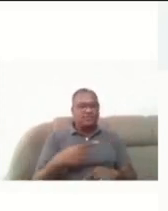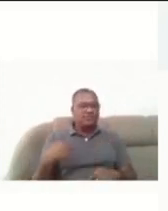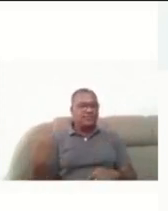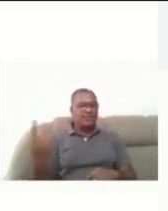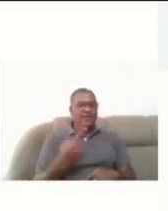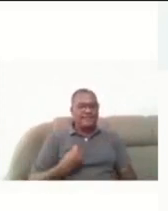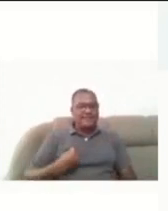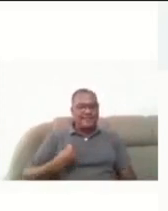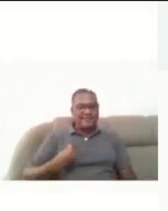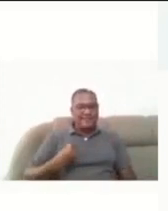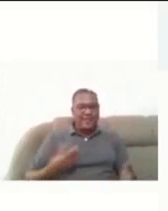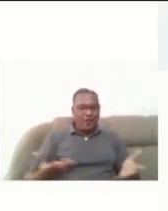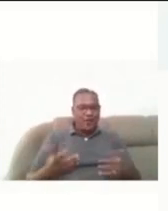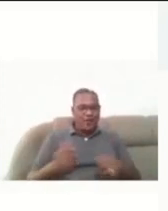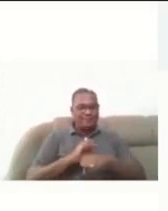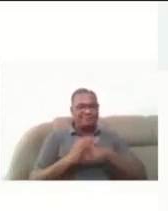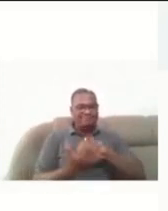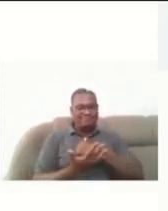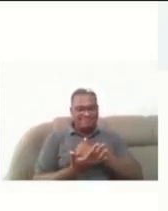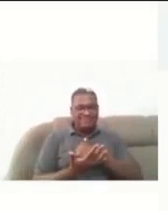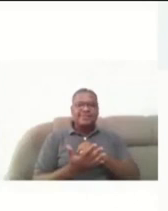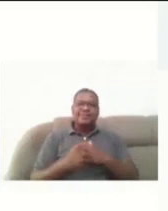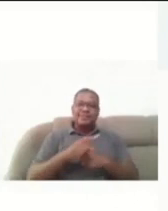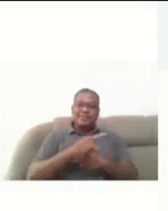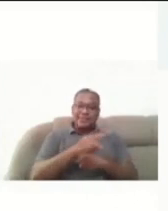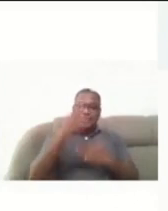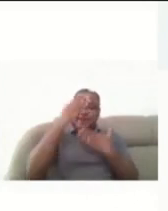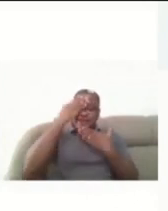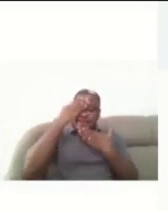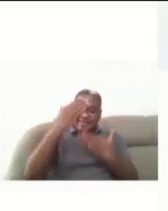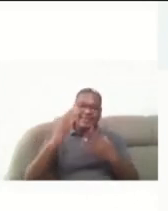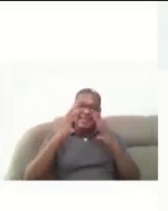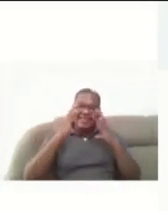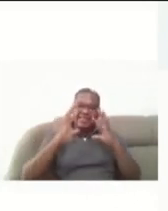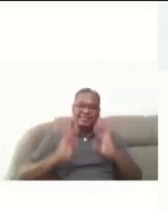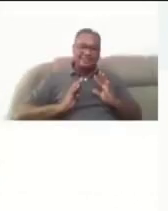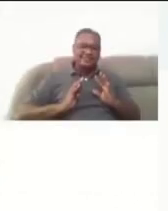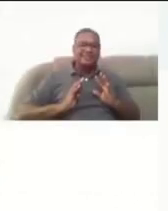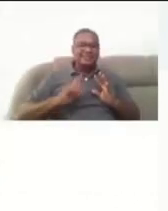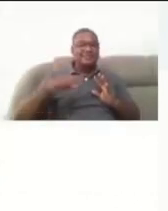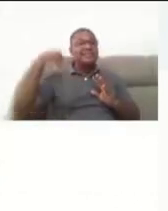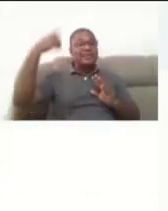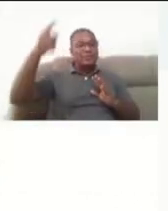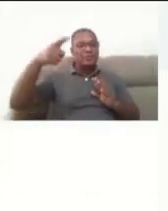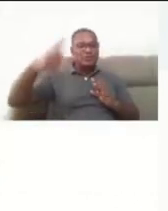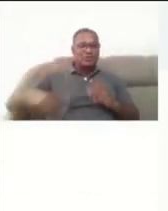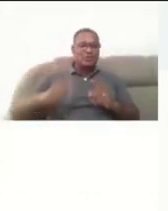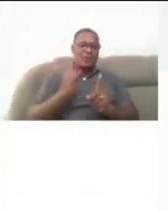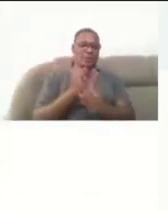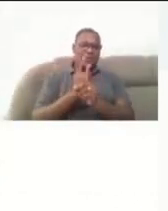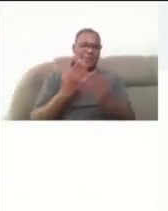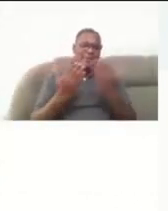vivendo e agradeço a atenção de todos vocês e vamos continuando a conversa em outras oportunidades.